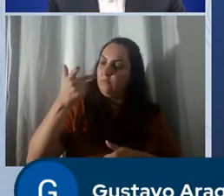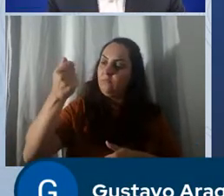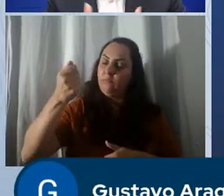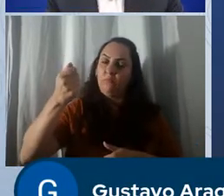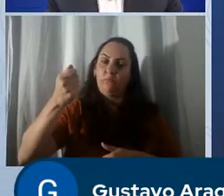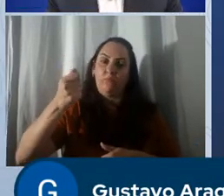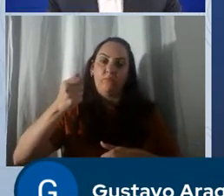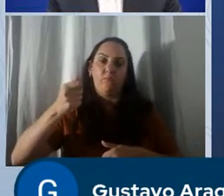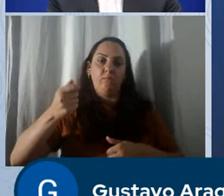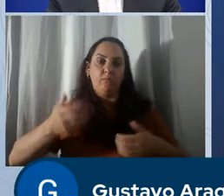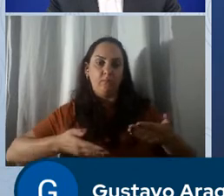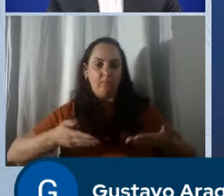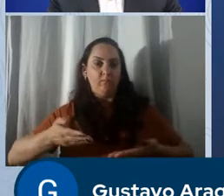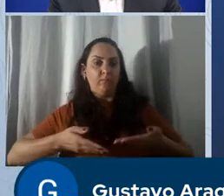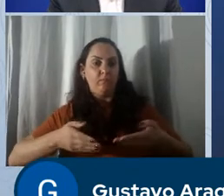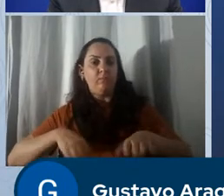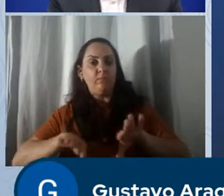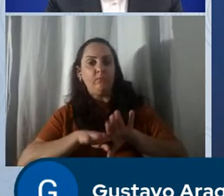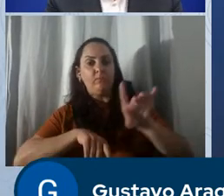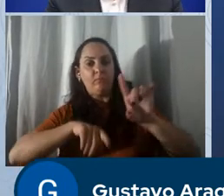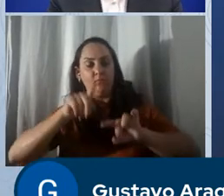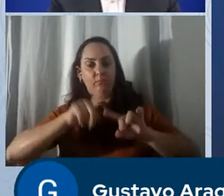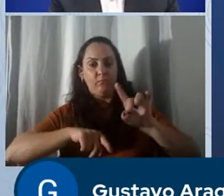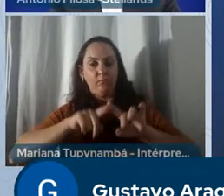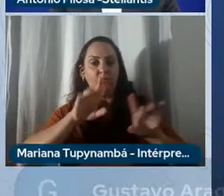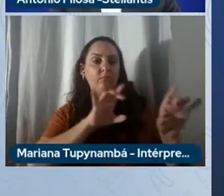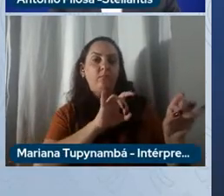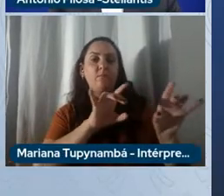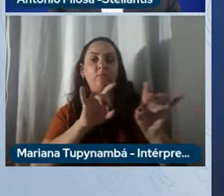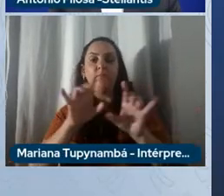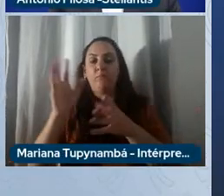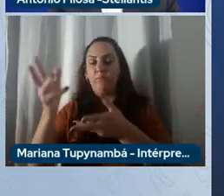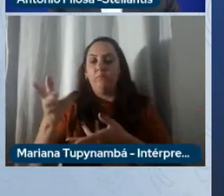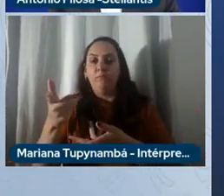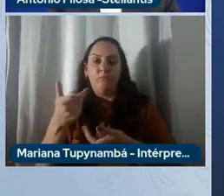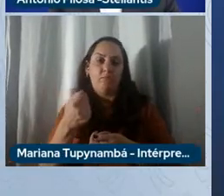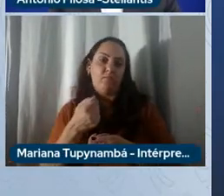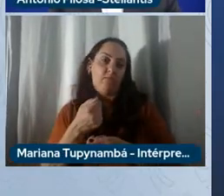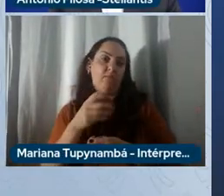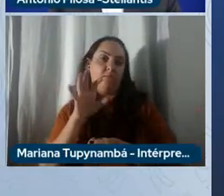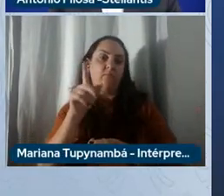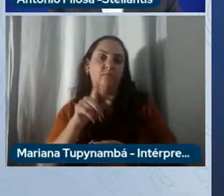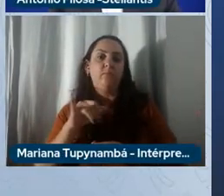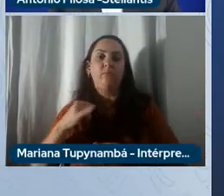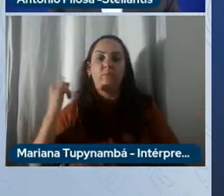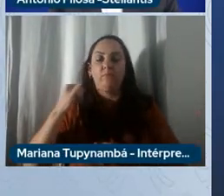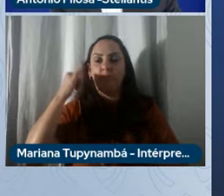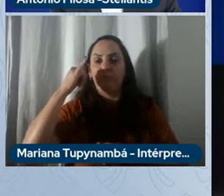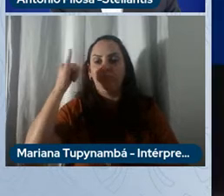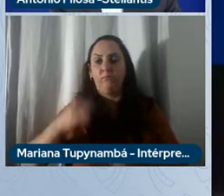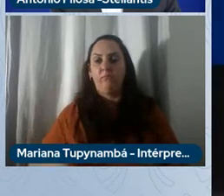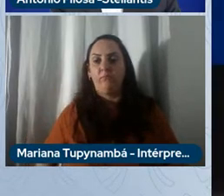para nós cada cliente conta como está na slide e cada jornada claramente em pó próximo